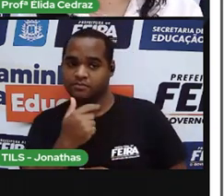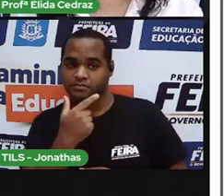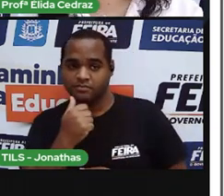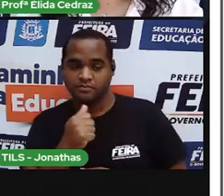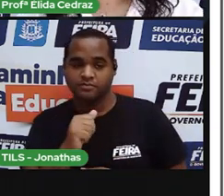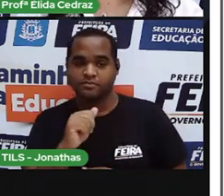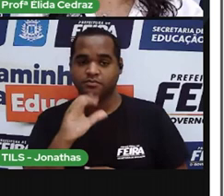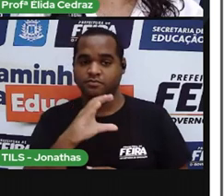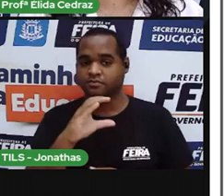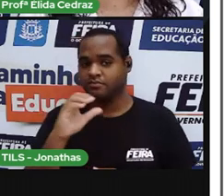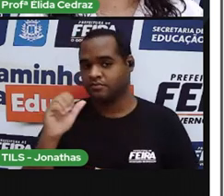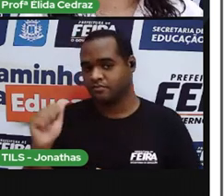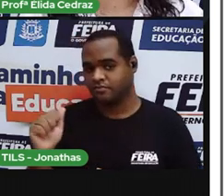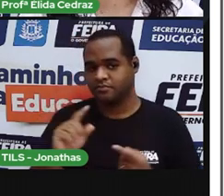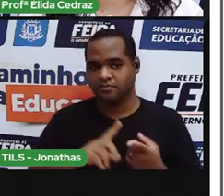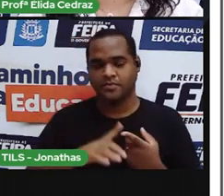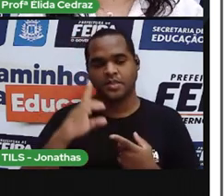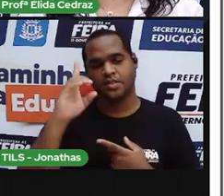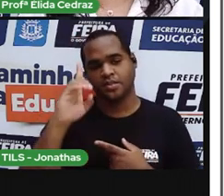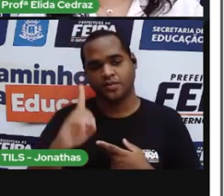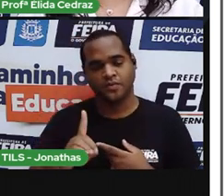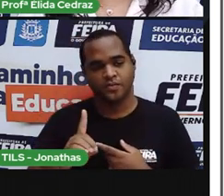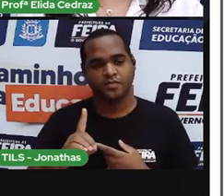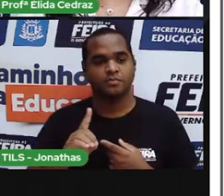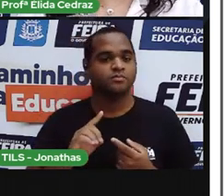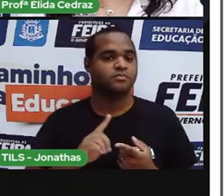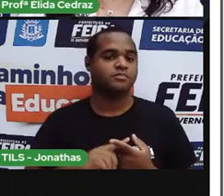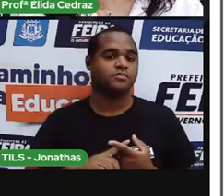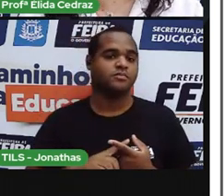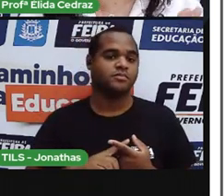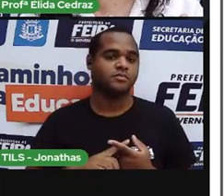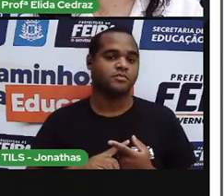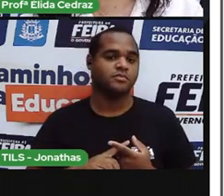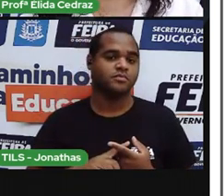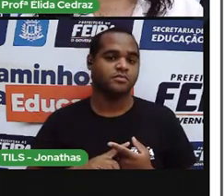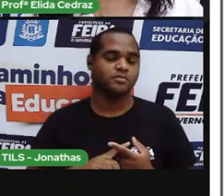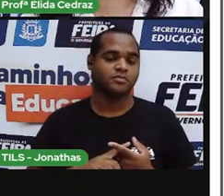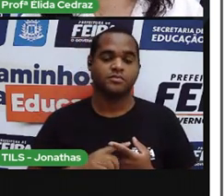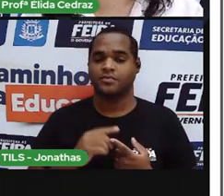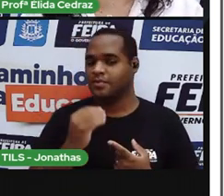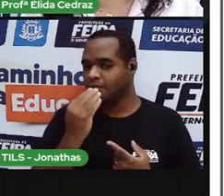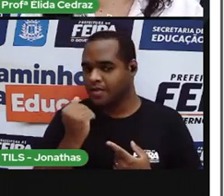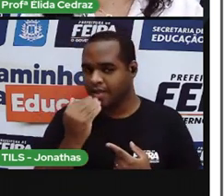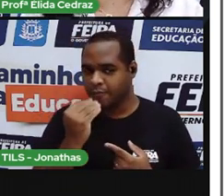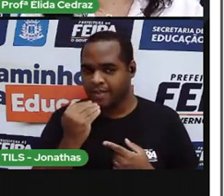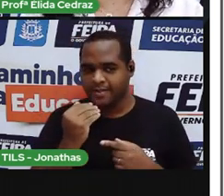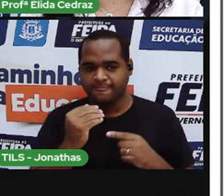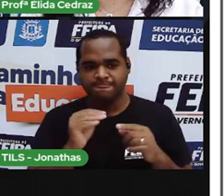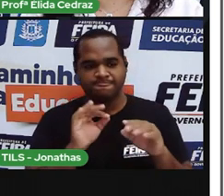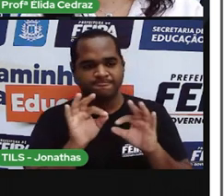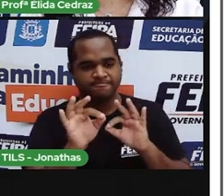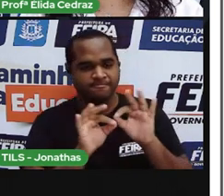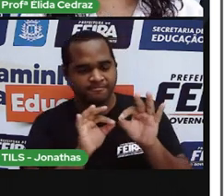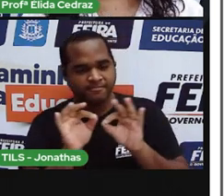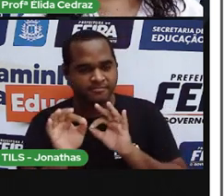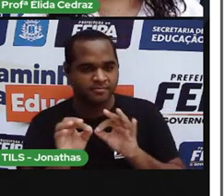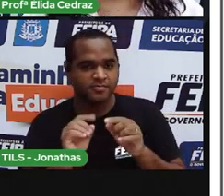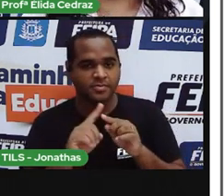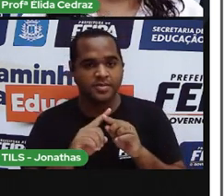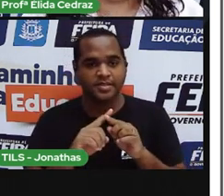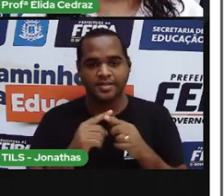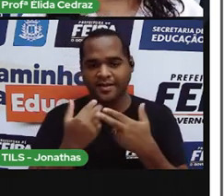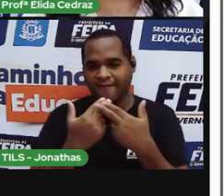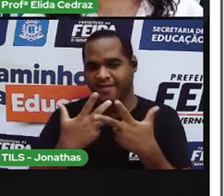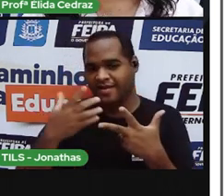coordenador, diretor, tem a merendeira, tem as